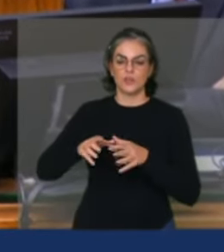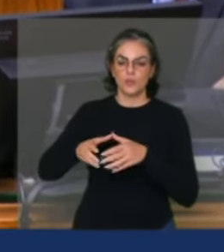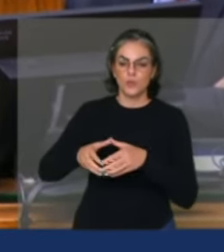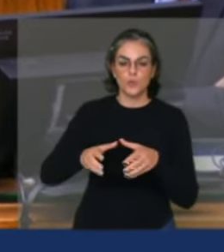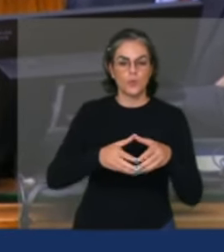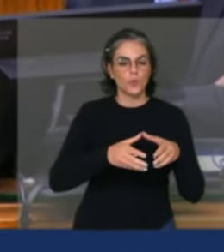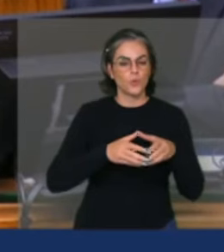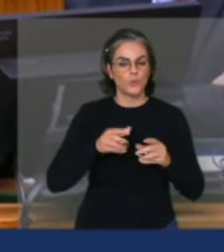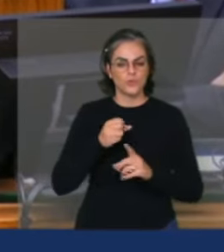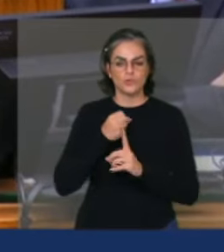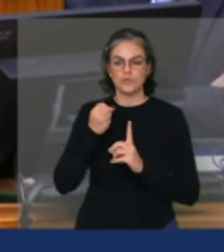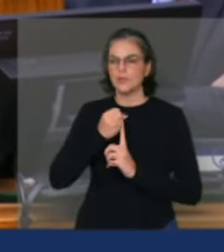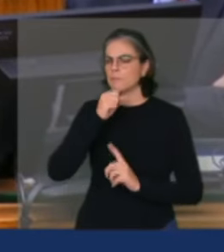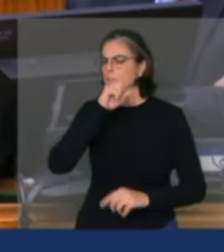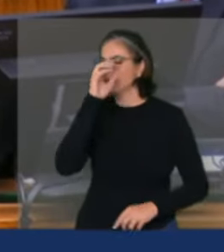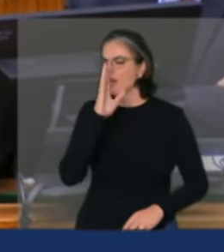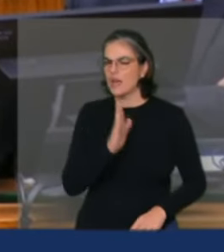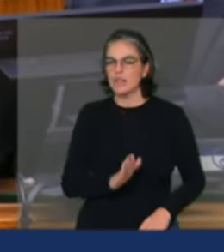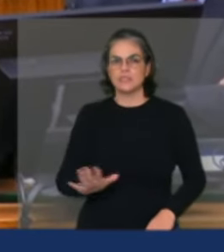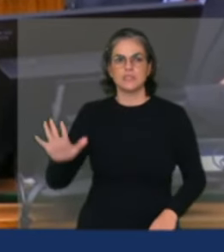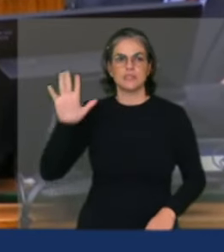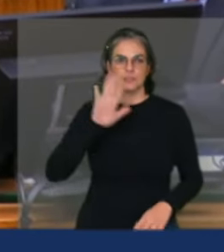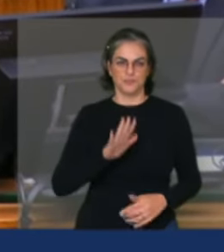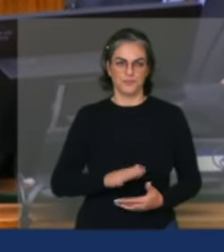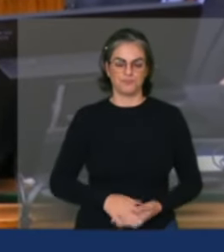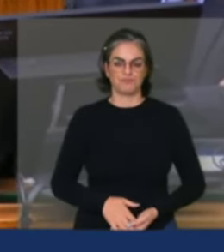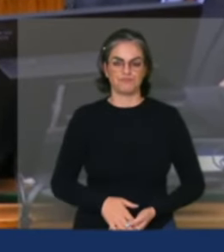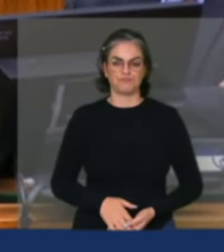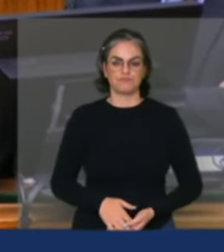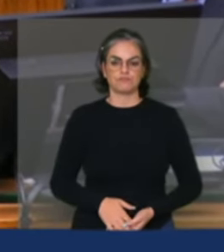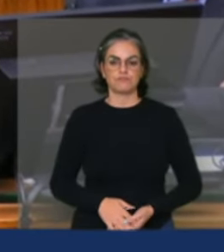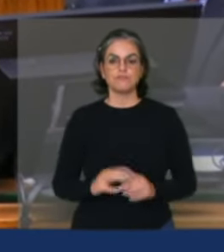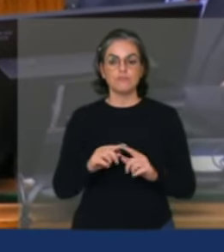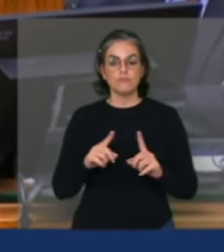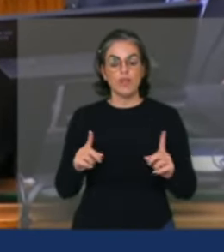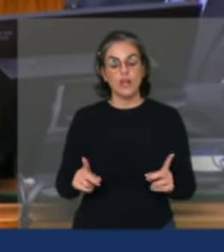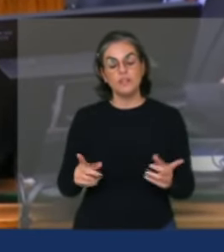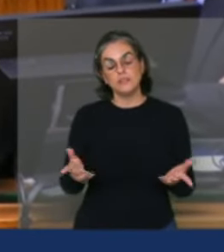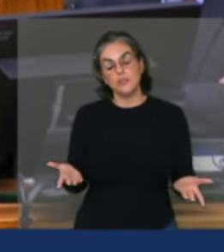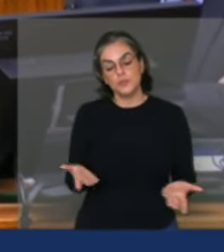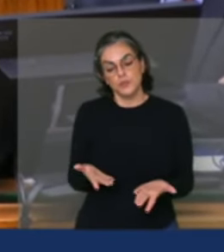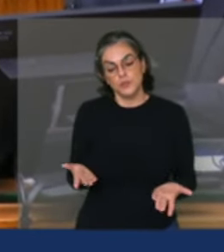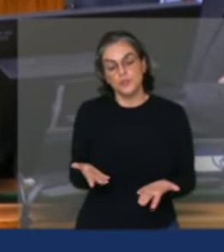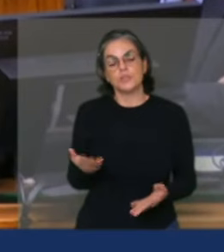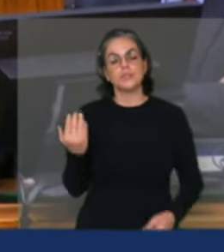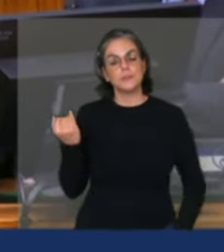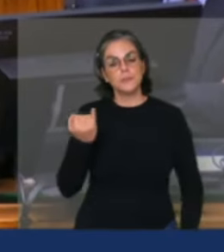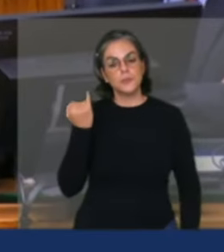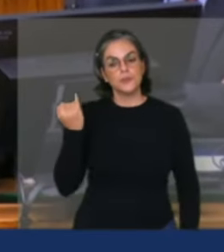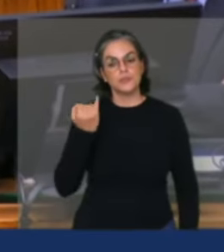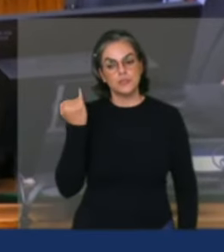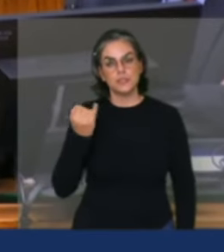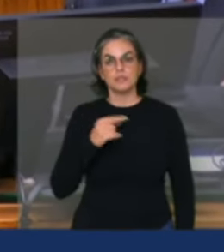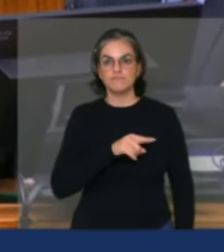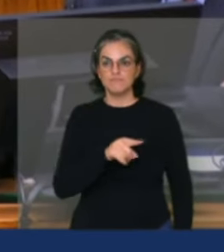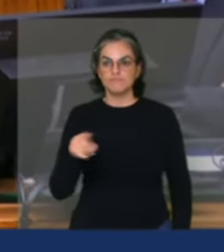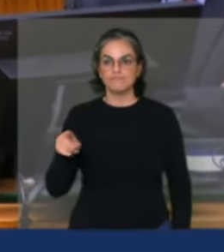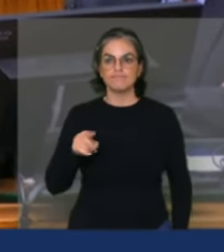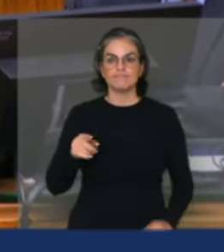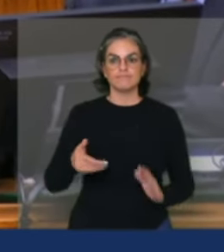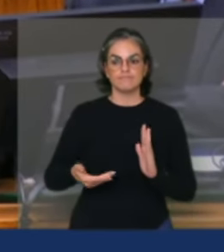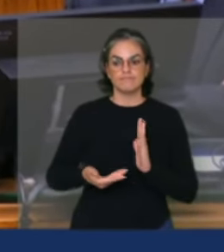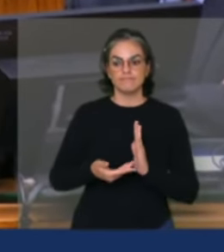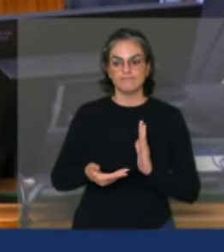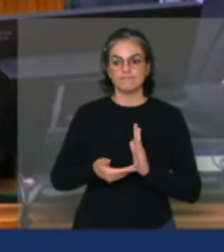Brasil afora e hoje é importante que essa casa e que os parlamentares entenda